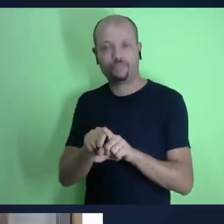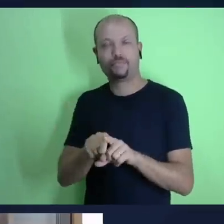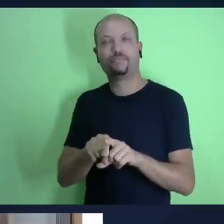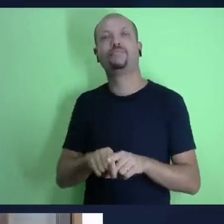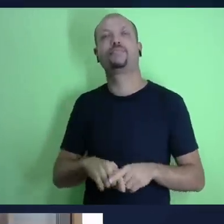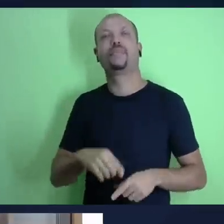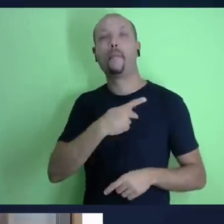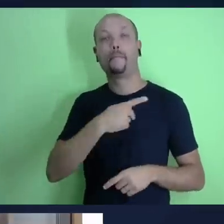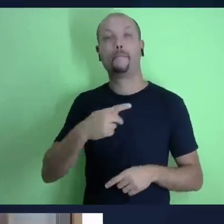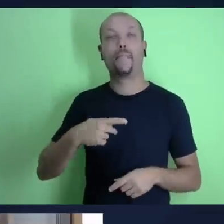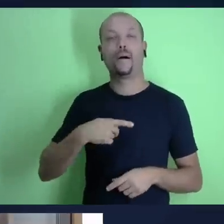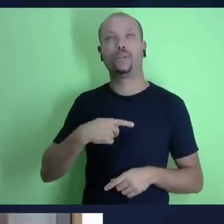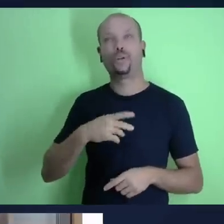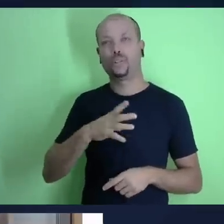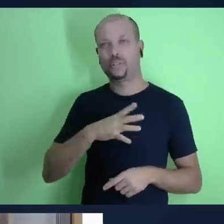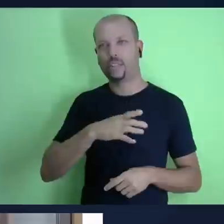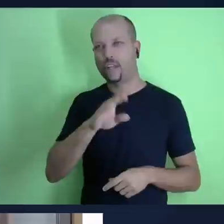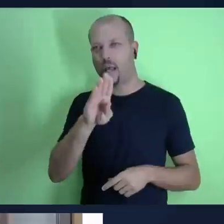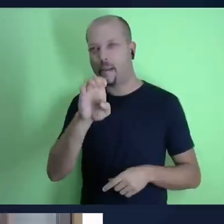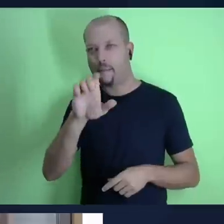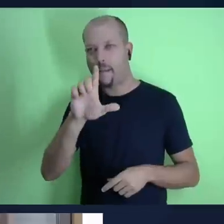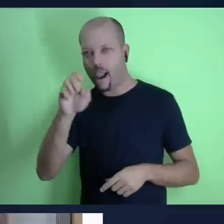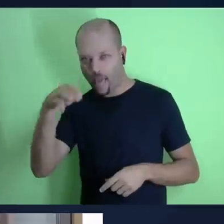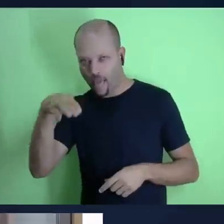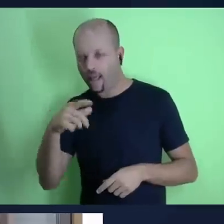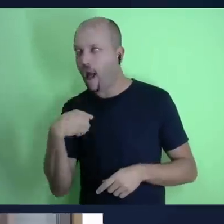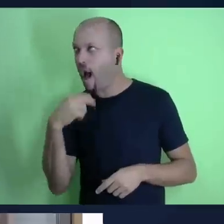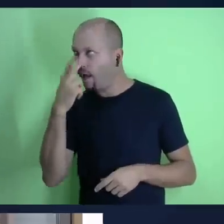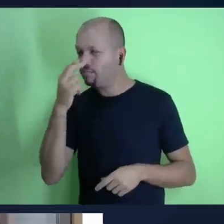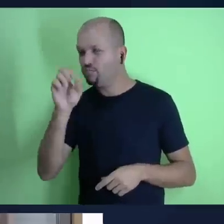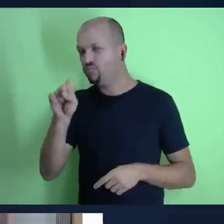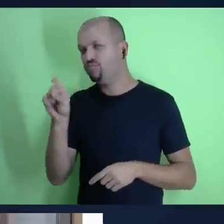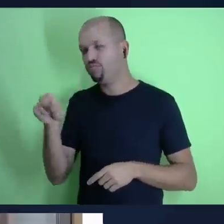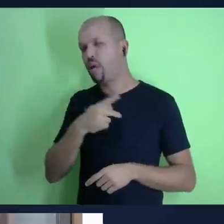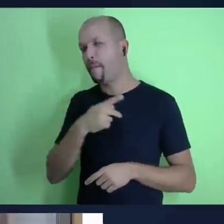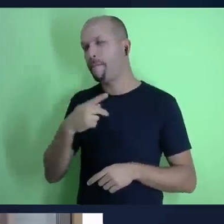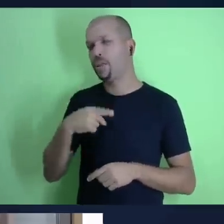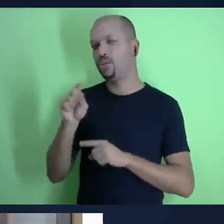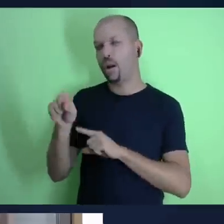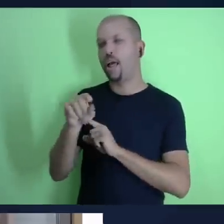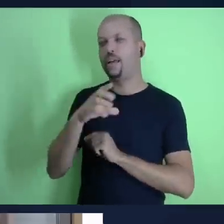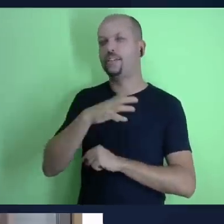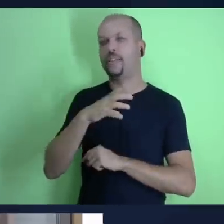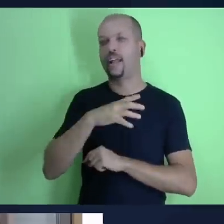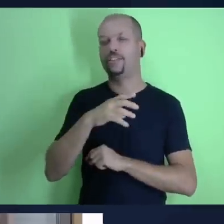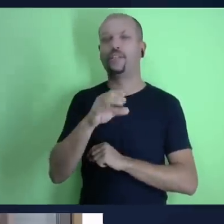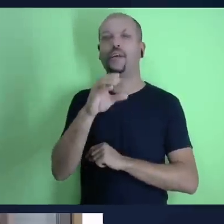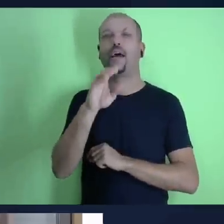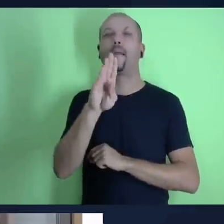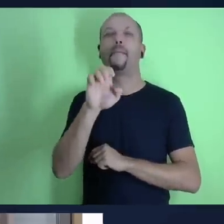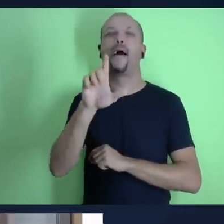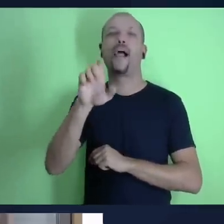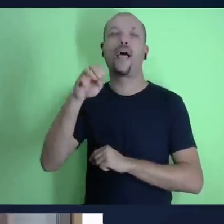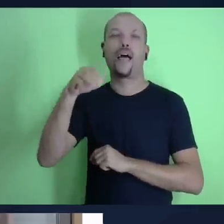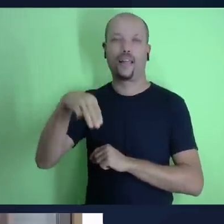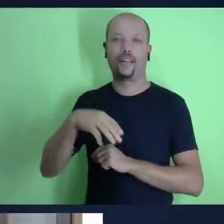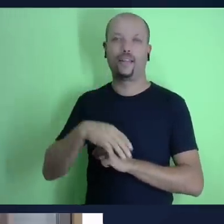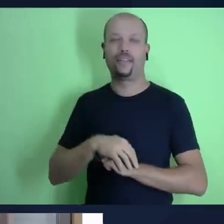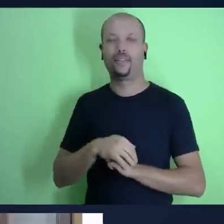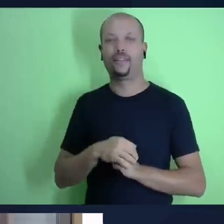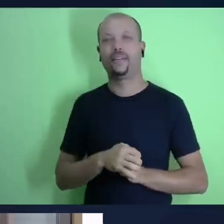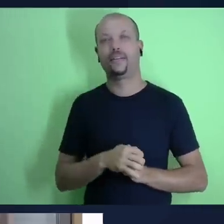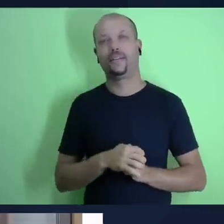eu sei que ele foi pastor na igreja do Belém se ele se não for isso ele me corrige mas eu tenho quase certeza que ele foi pastor do Belém